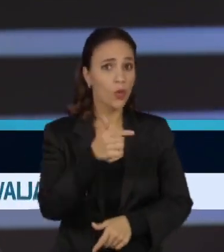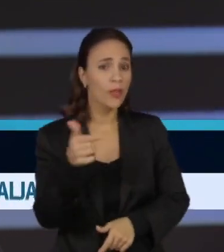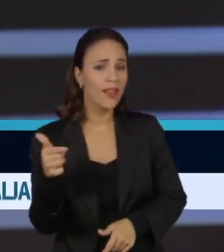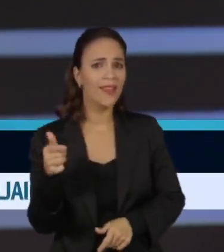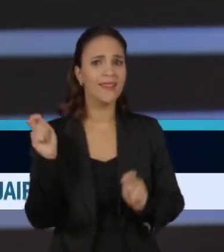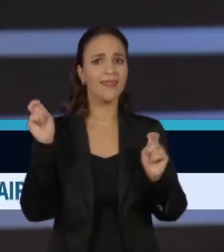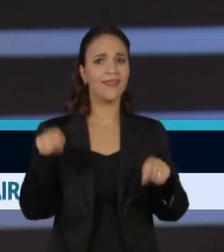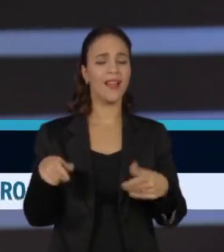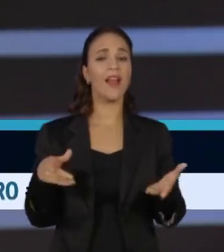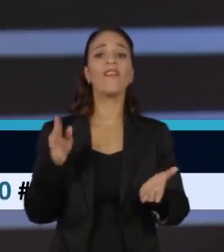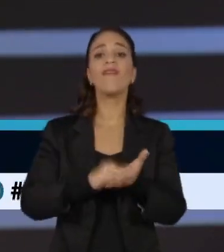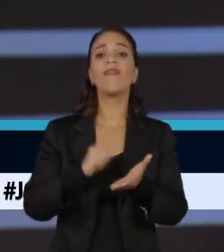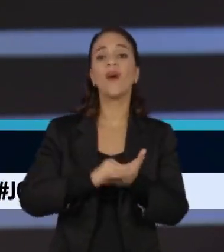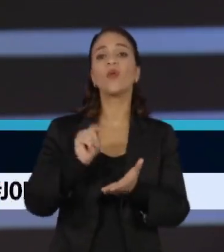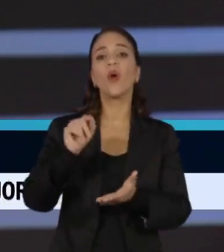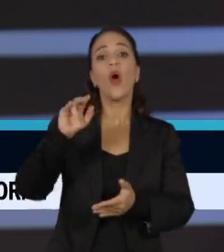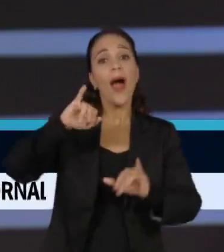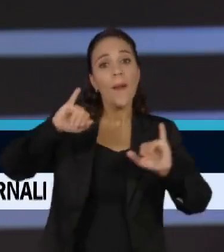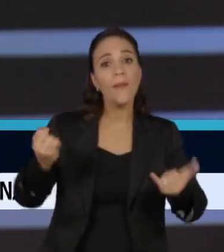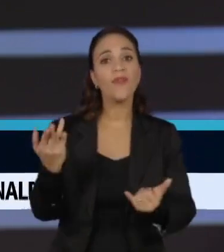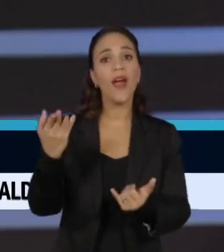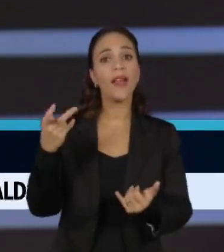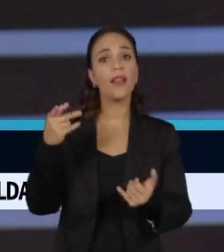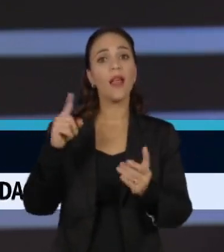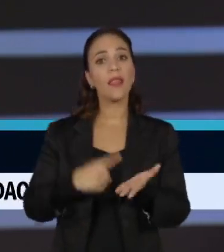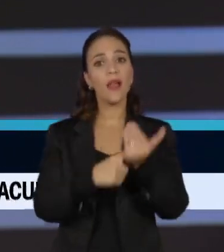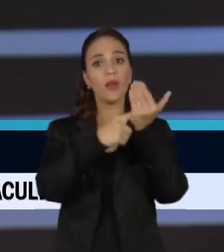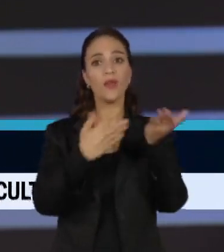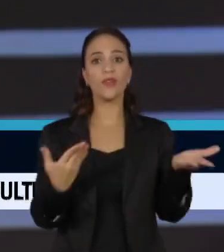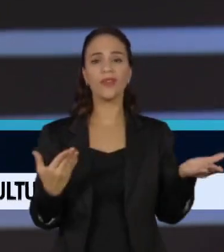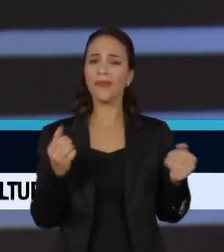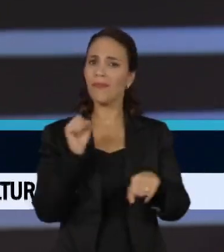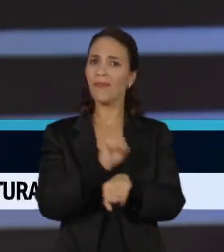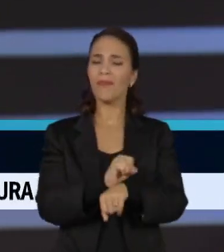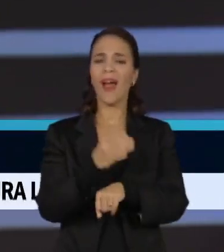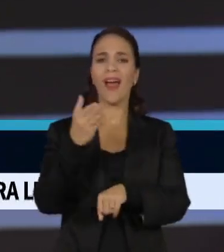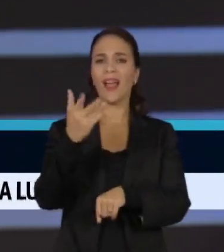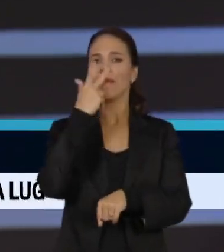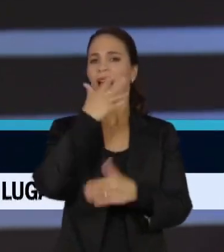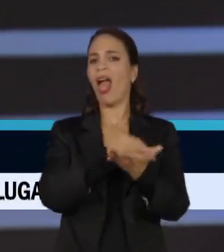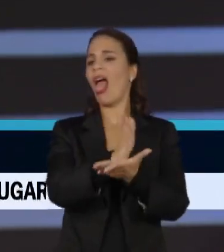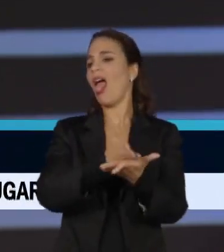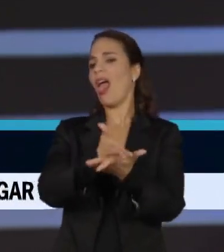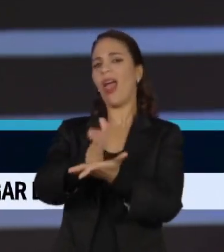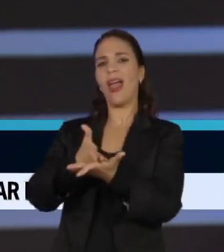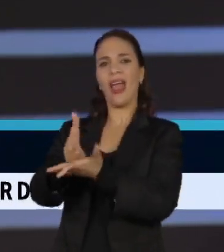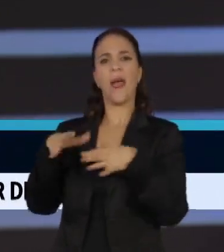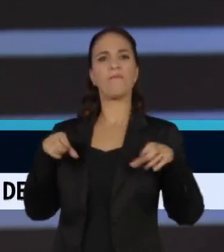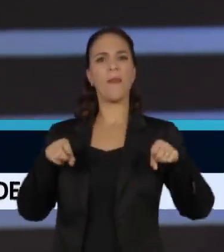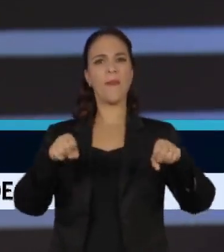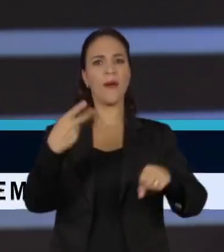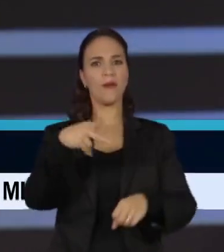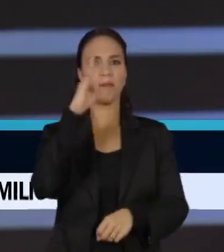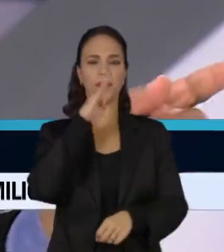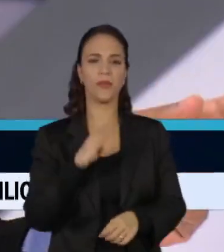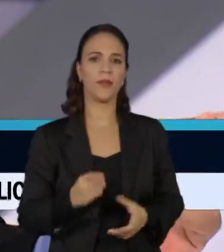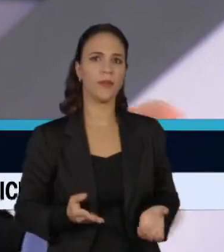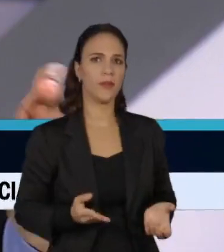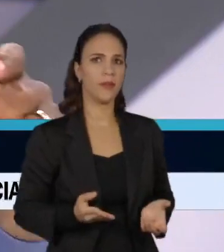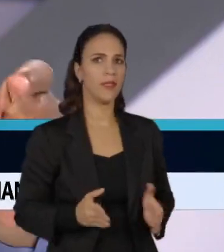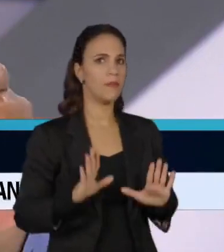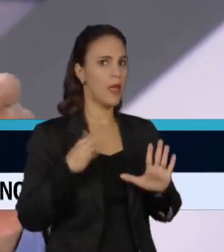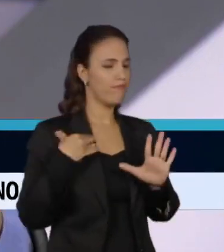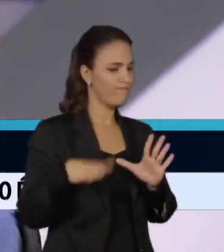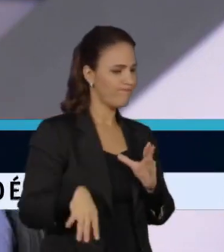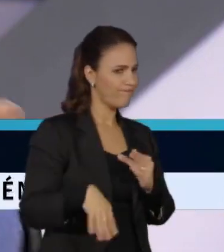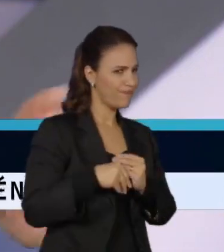direitos. O que falta é usar essa tecnologia e acabar com isso, com essa farra que existe de grilagem no Brasil. Deixa eu só fazer